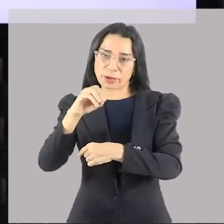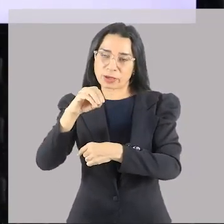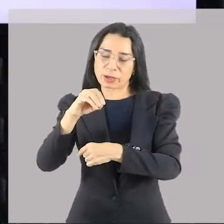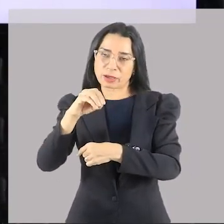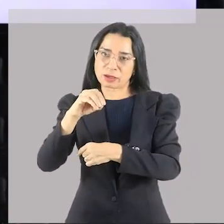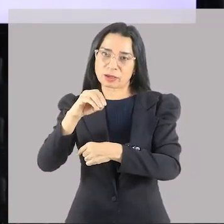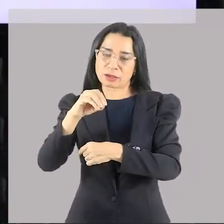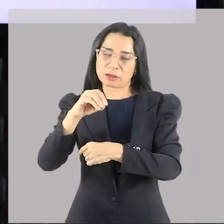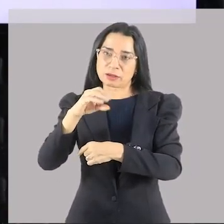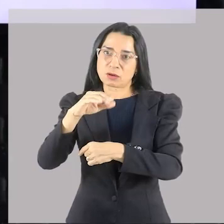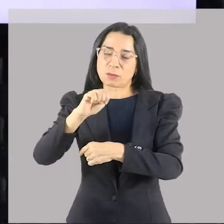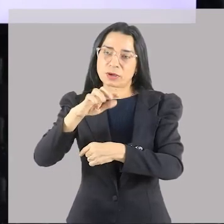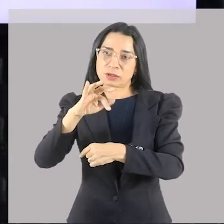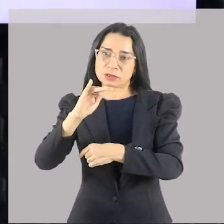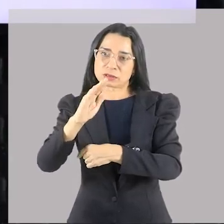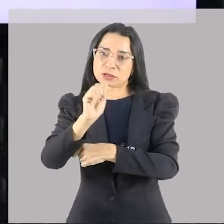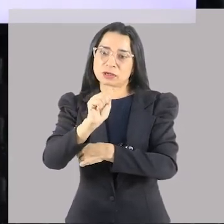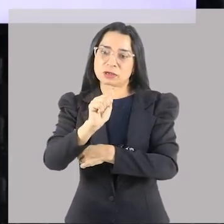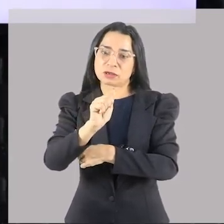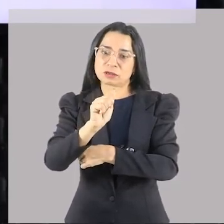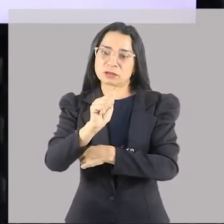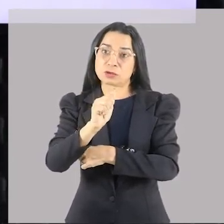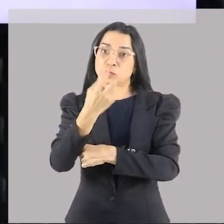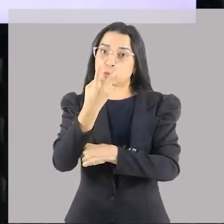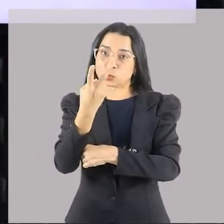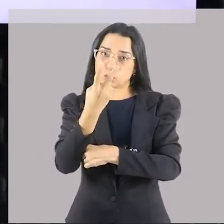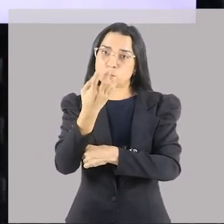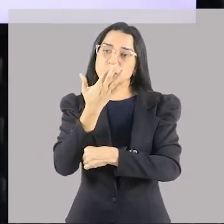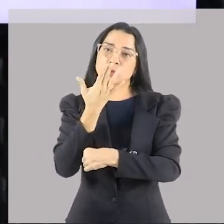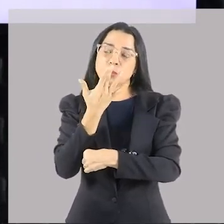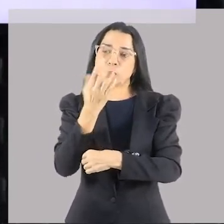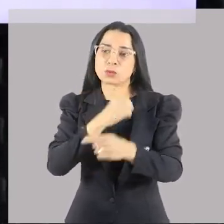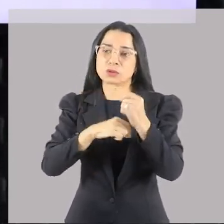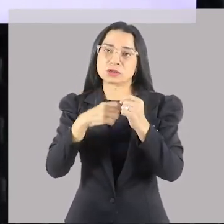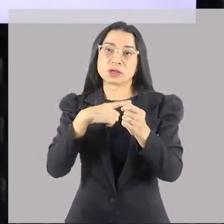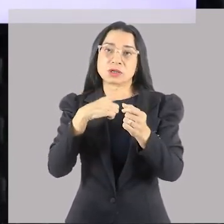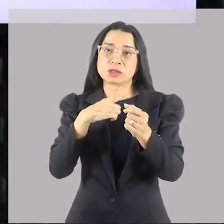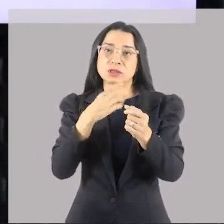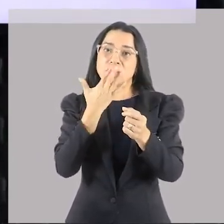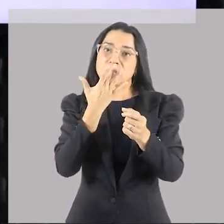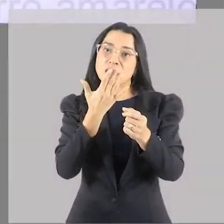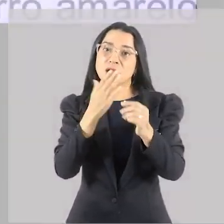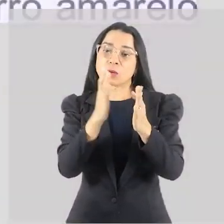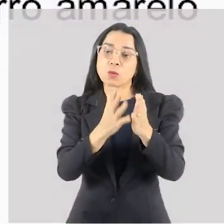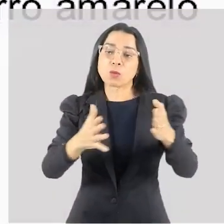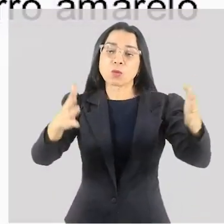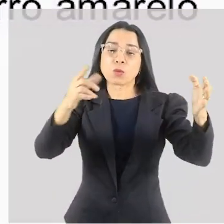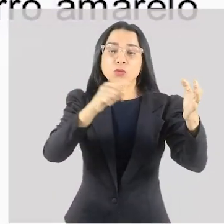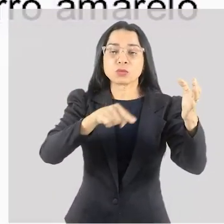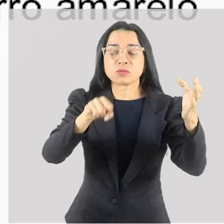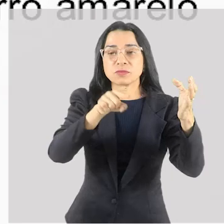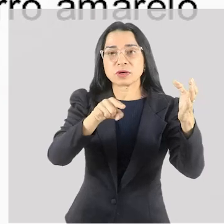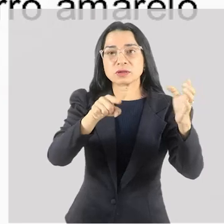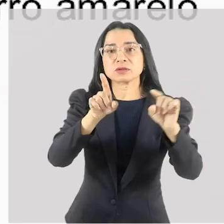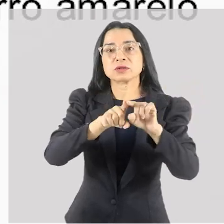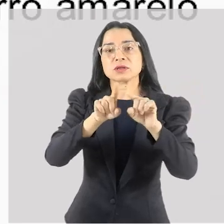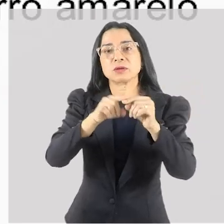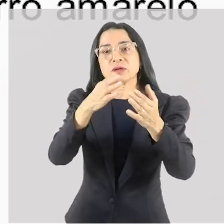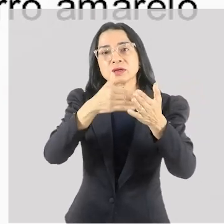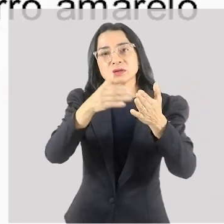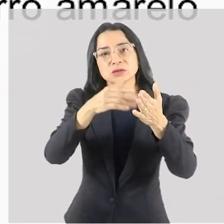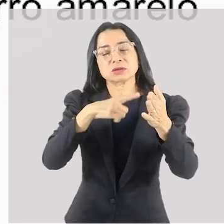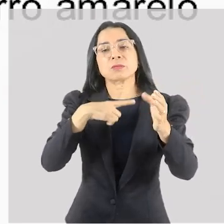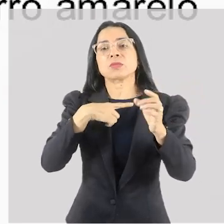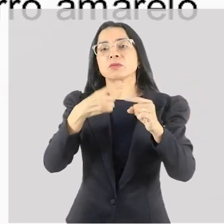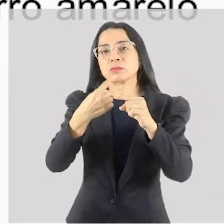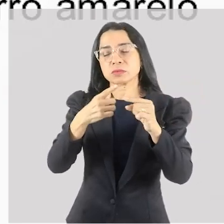cores. Ou seja, você tem a cor do vaso e a tinta. Professor, por que isso? Porque há uma estética